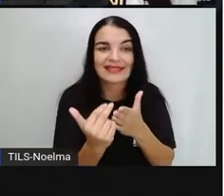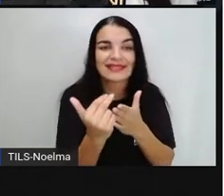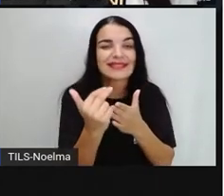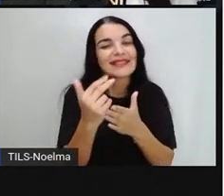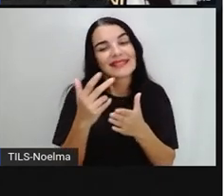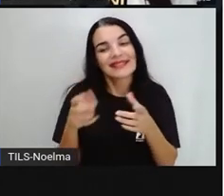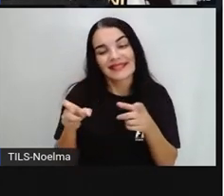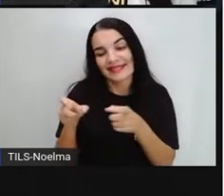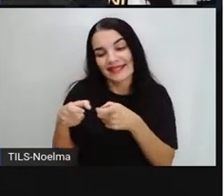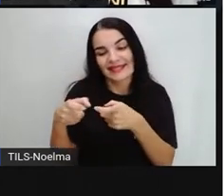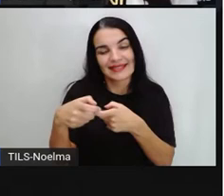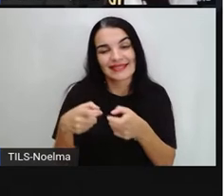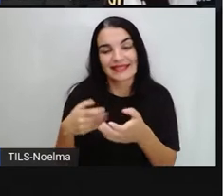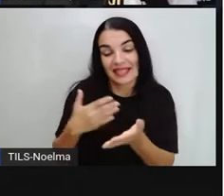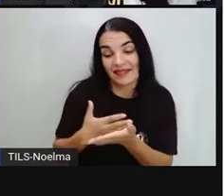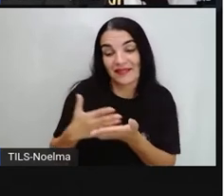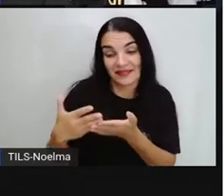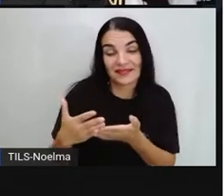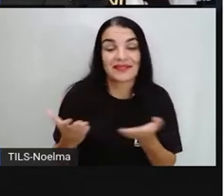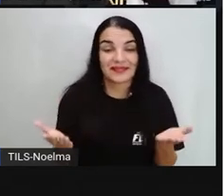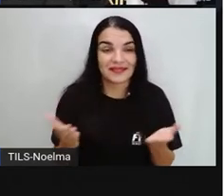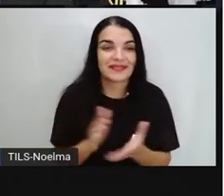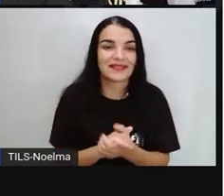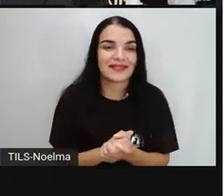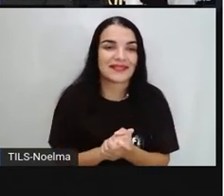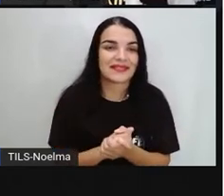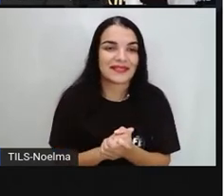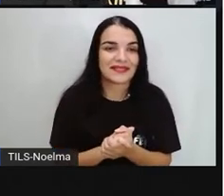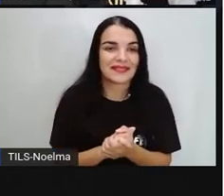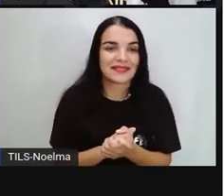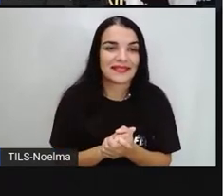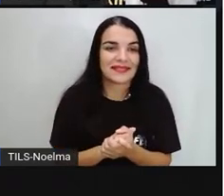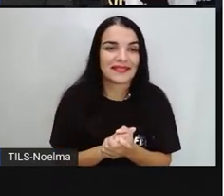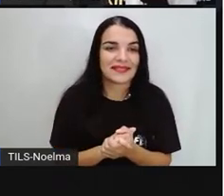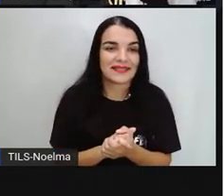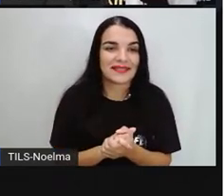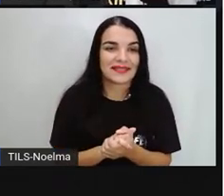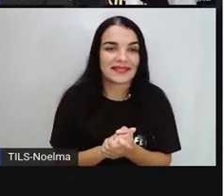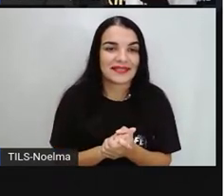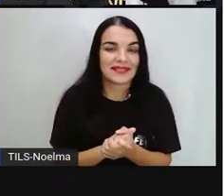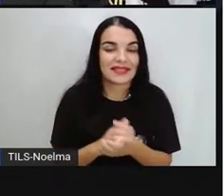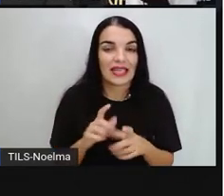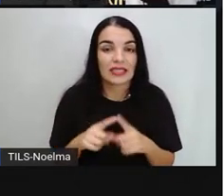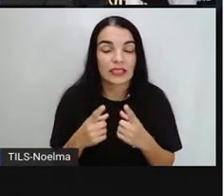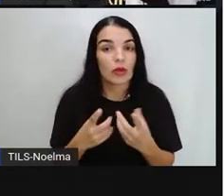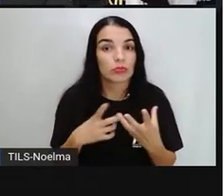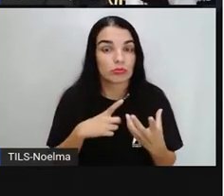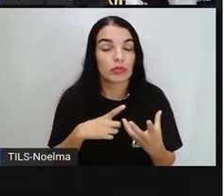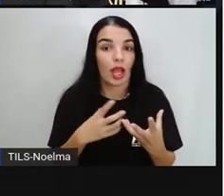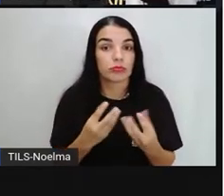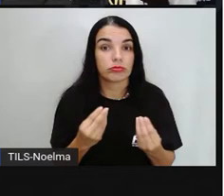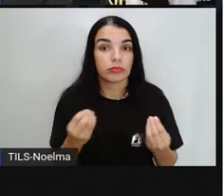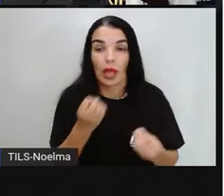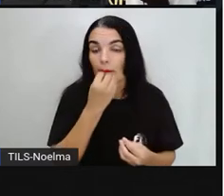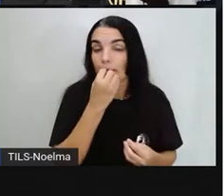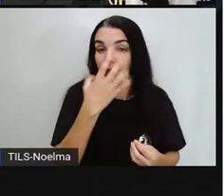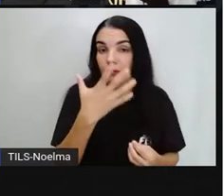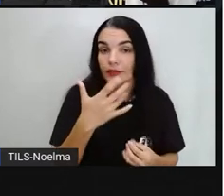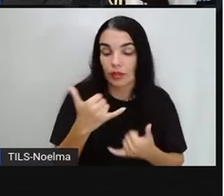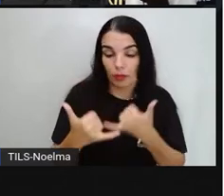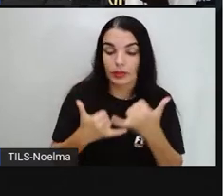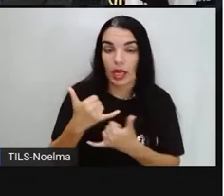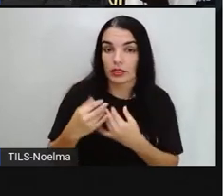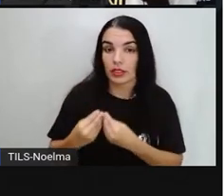Figuras, né? A partir dessas formas geométricas. Então, são inúmeros os benefícios que esse jogo